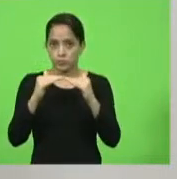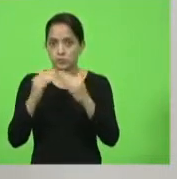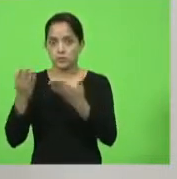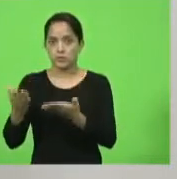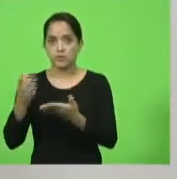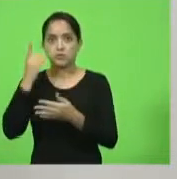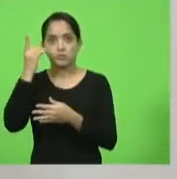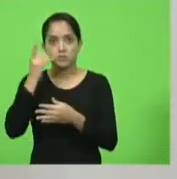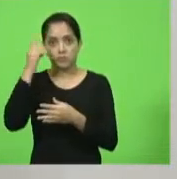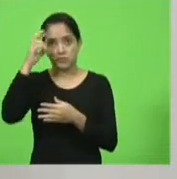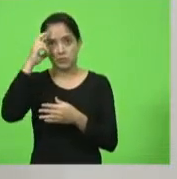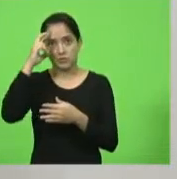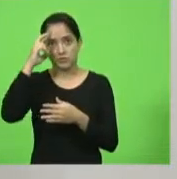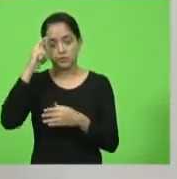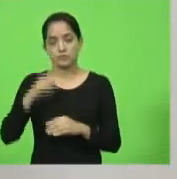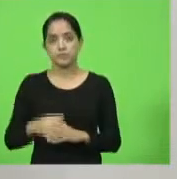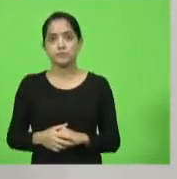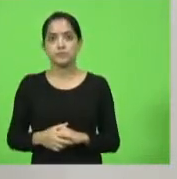deputado Alba.